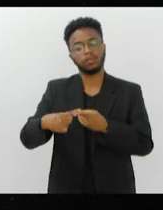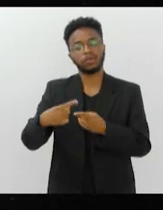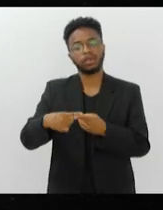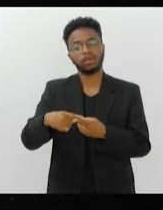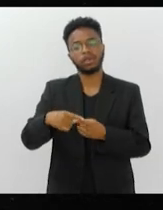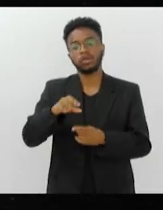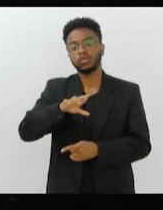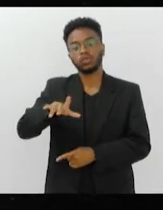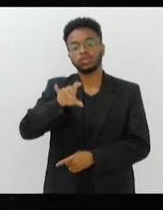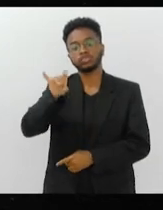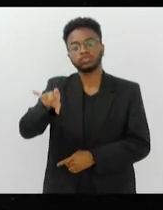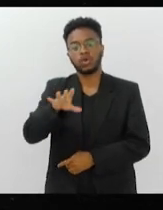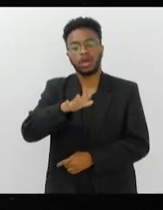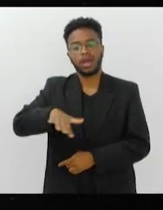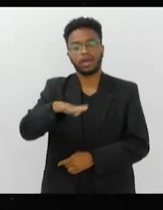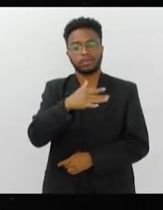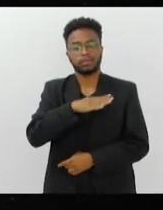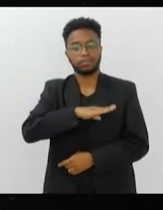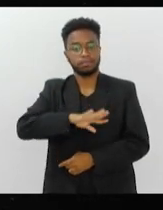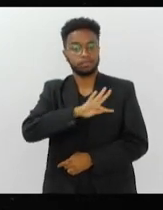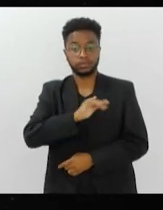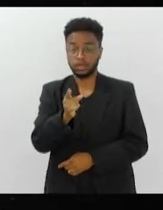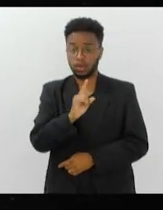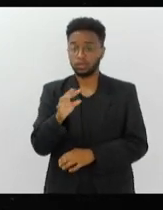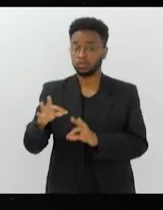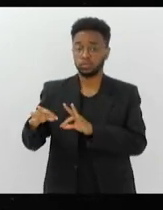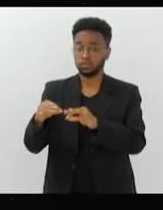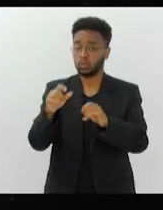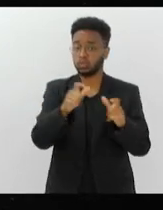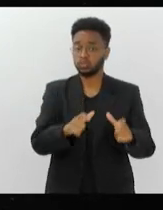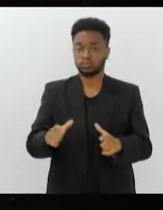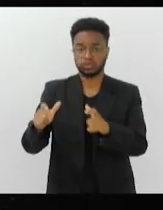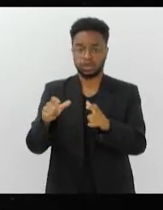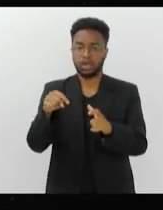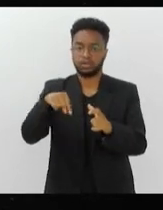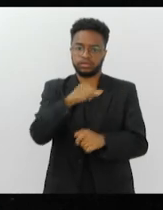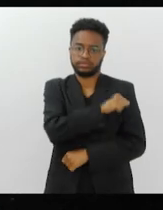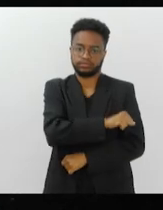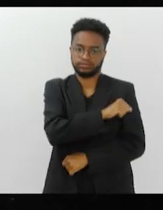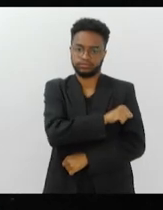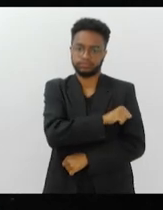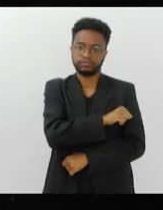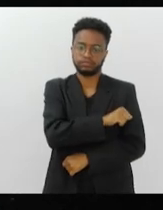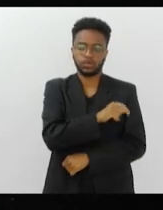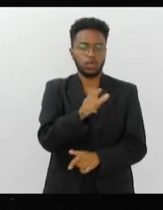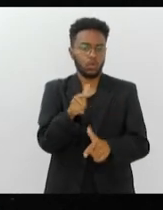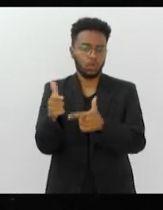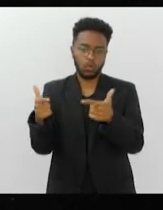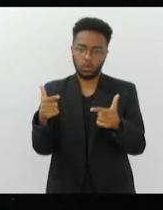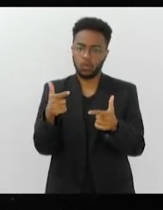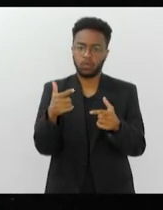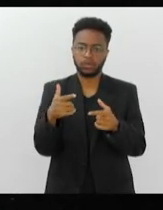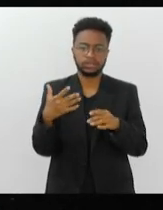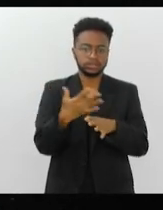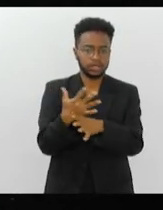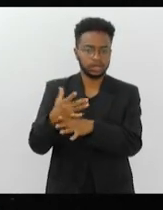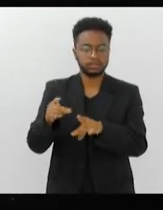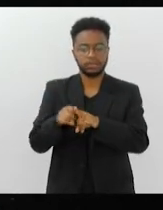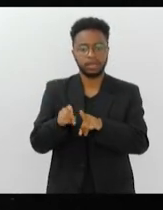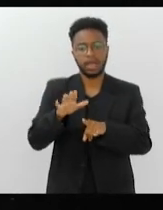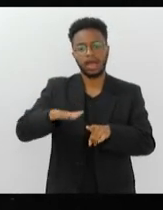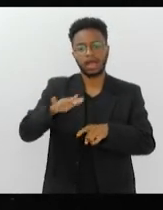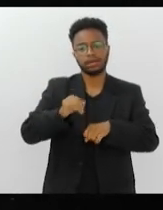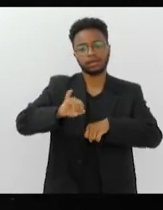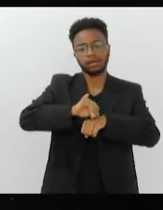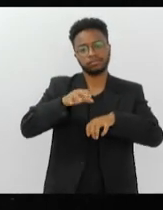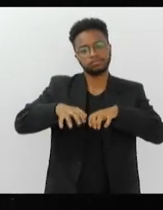da Baixada Fluminense, vem de todas as áreas do Estado, de todas as cidades da região metropolitana. Então quando a